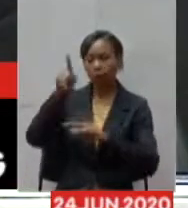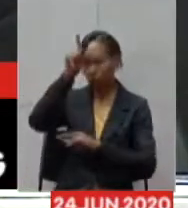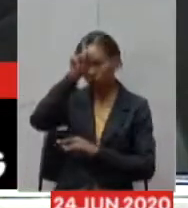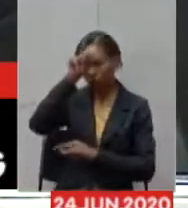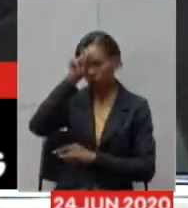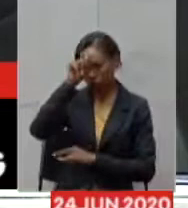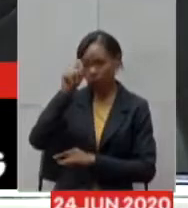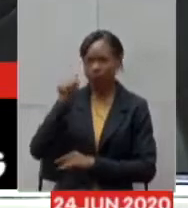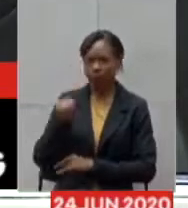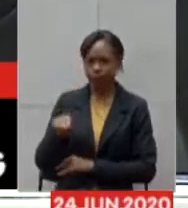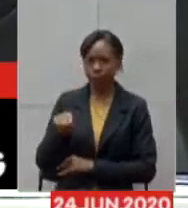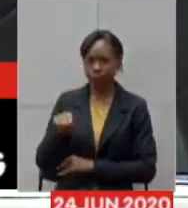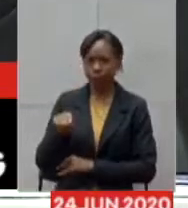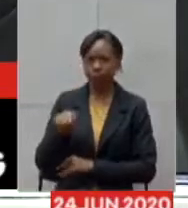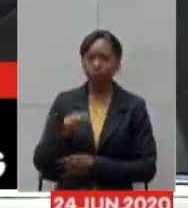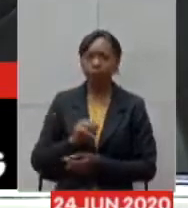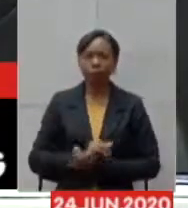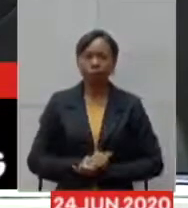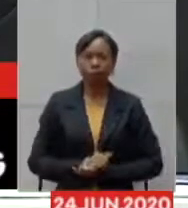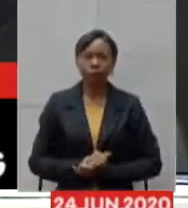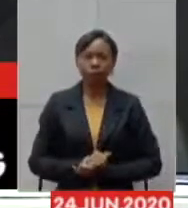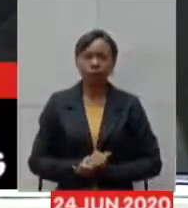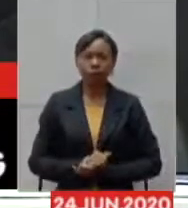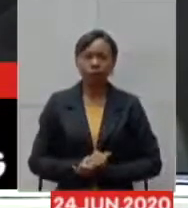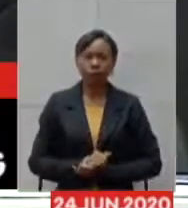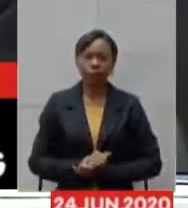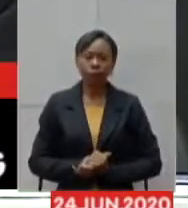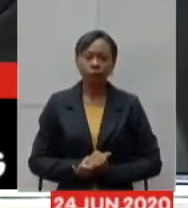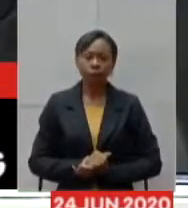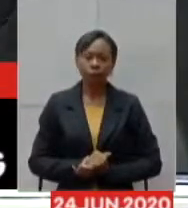bom dito isto